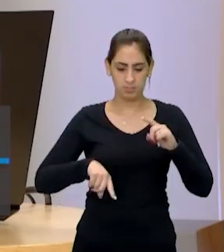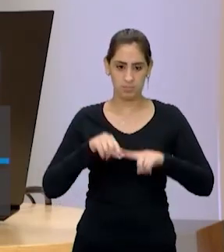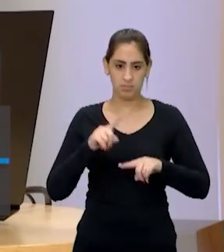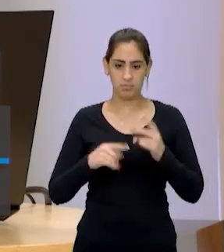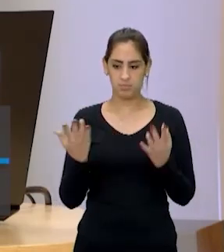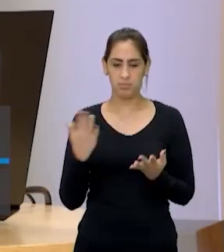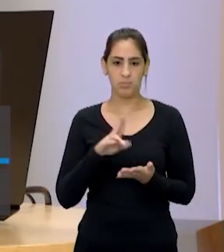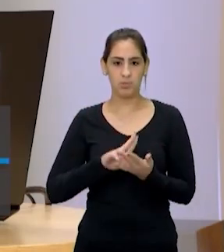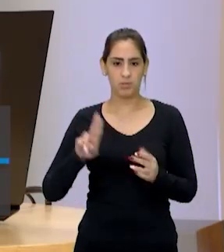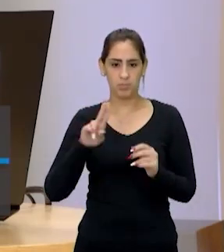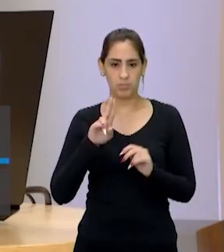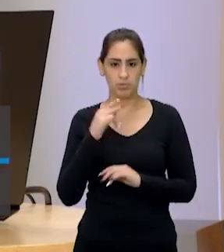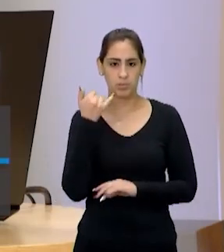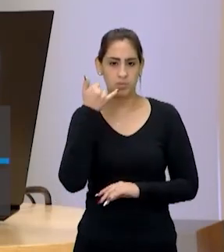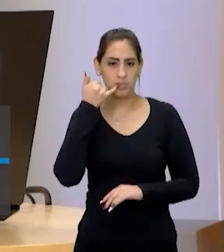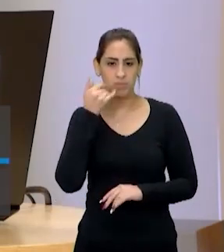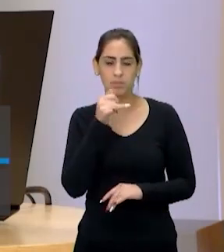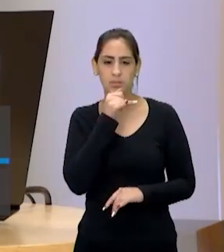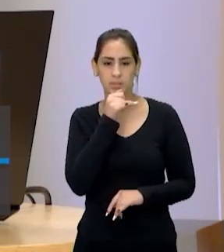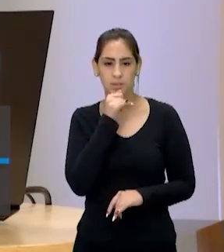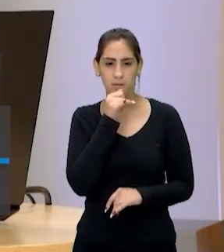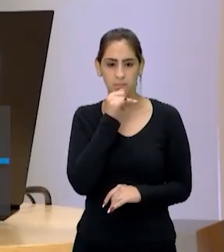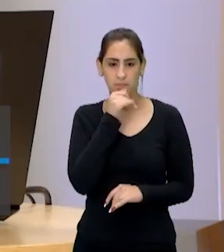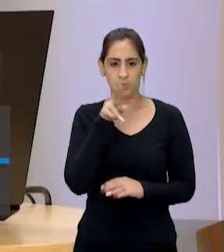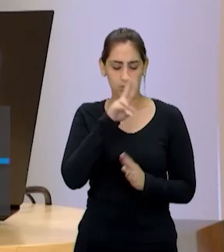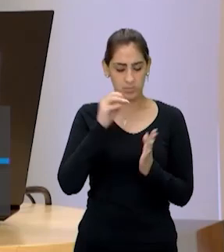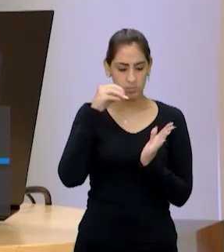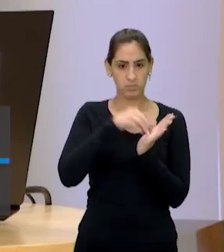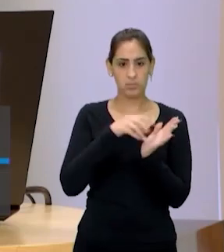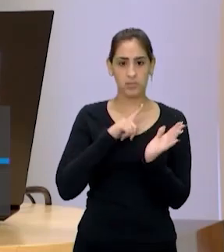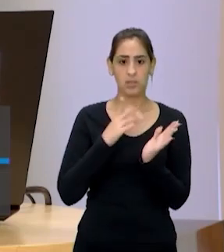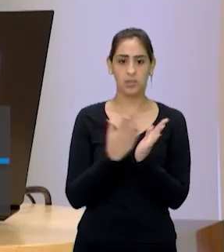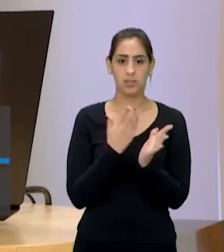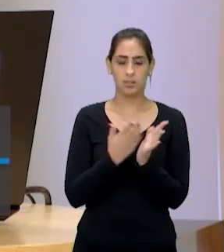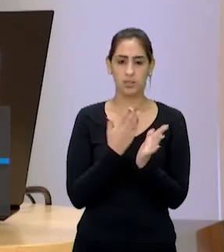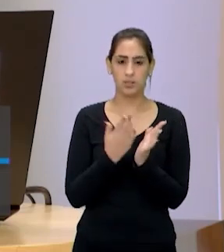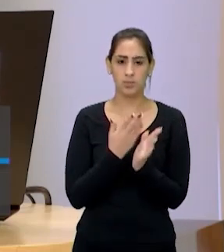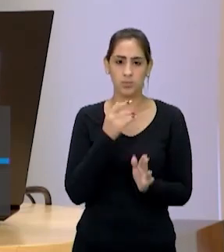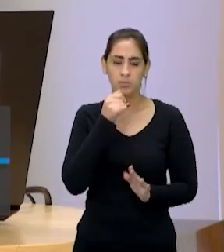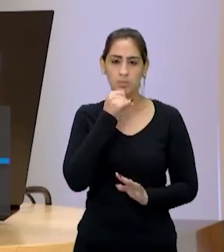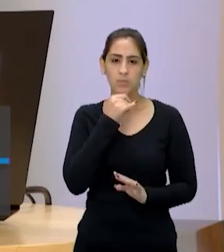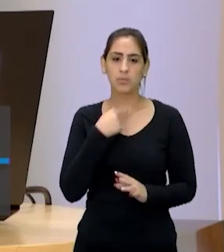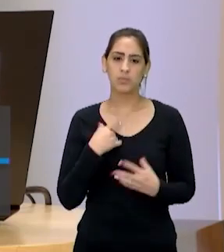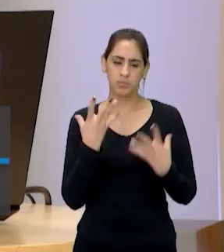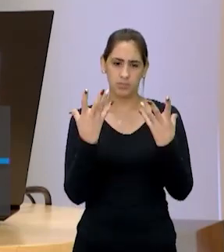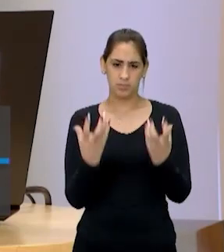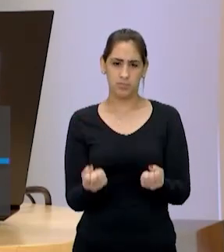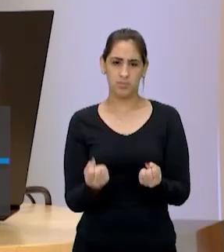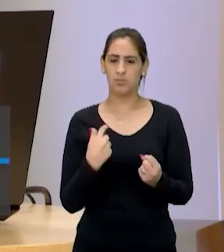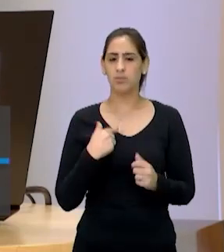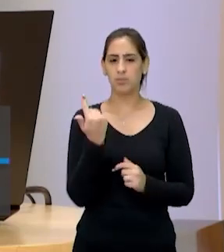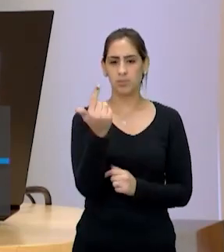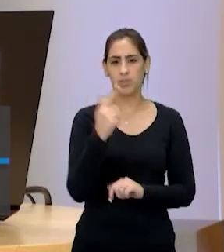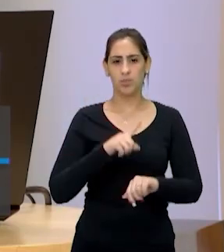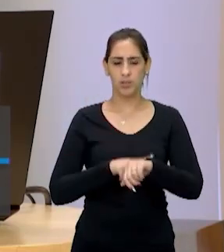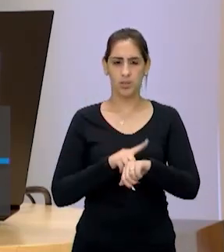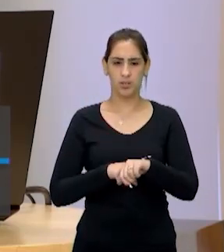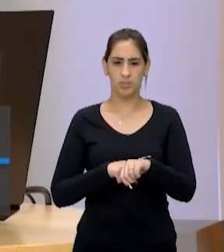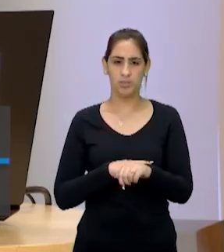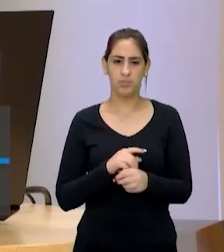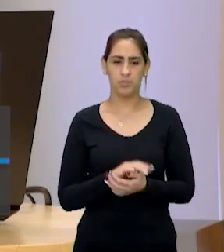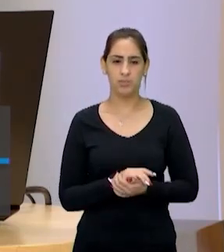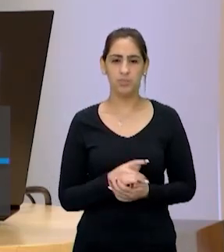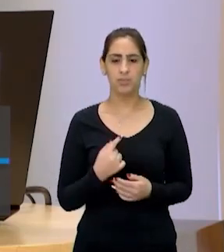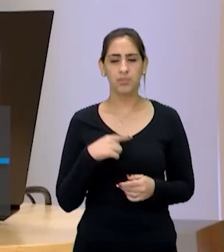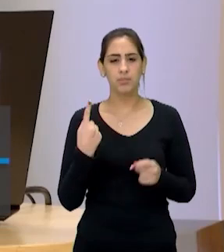esse objeto, e que há livros aqui dentro, então, sim, eu aceito falar que não tem tempo, mas também